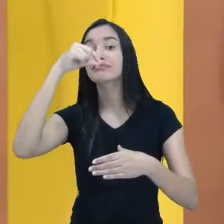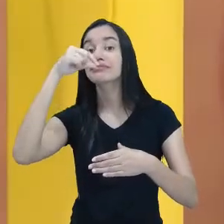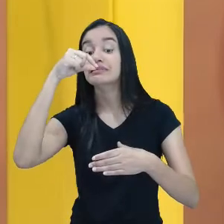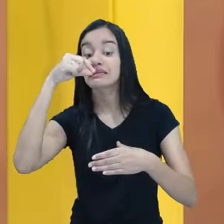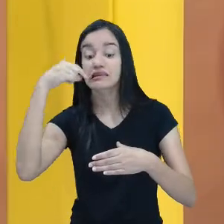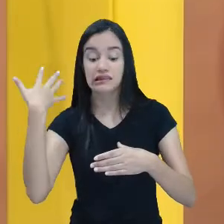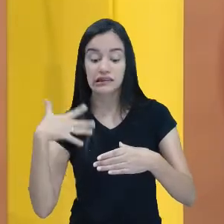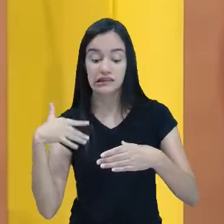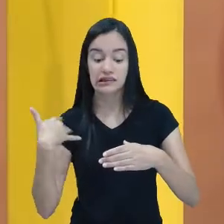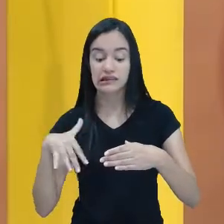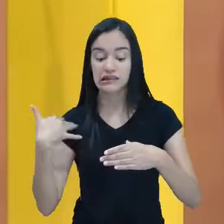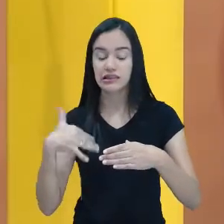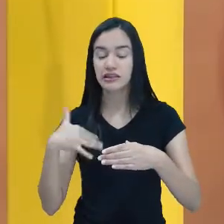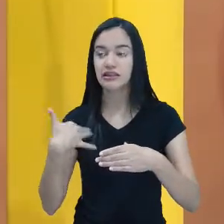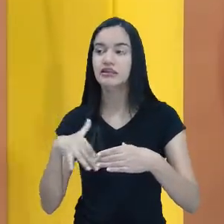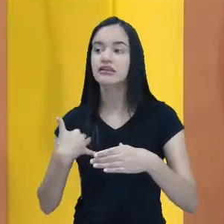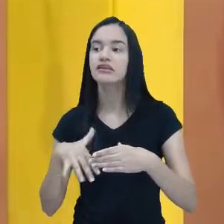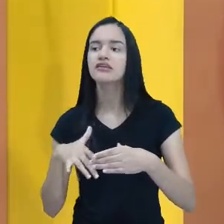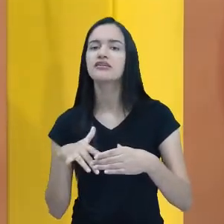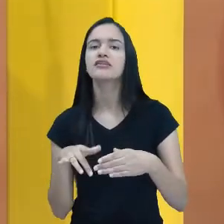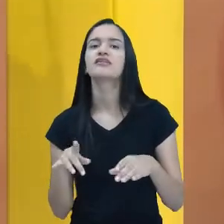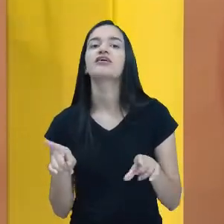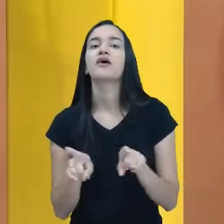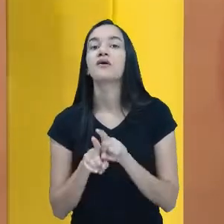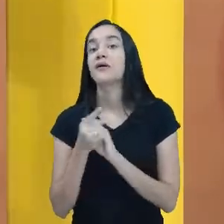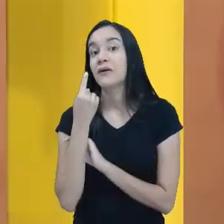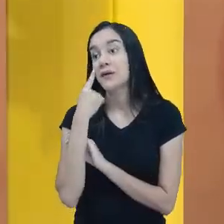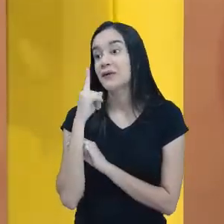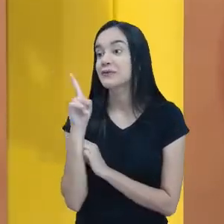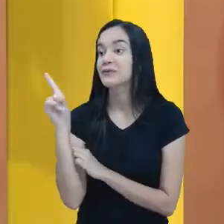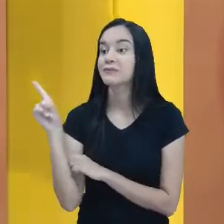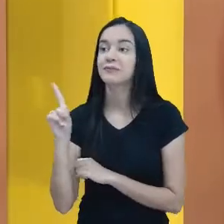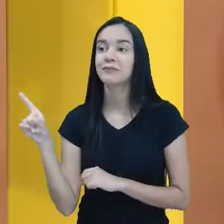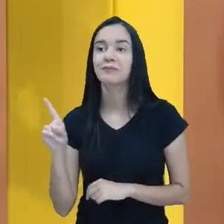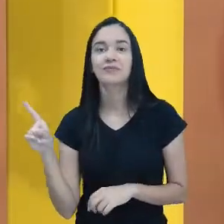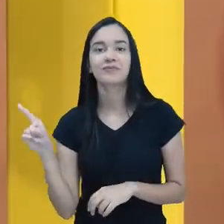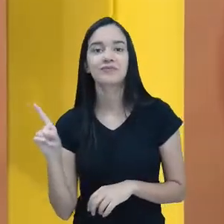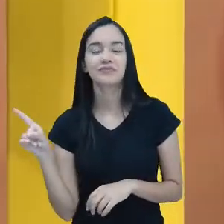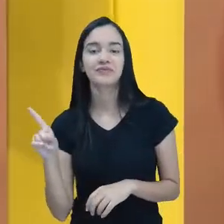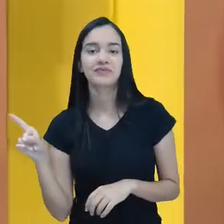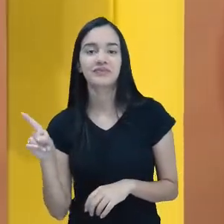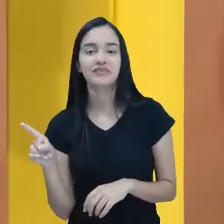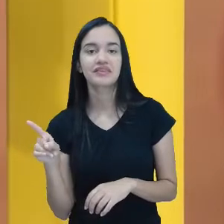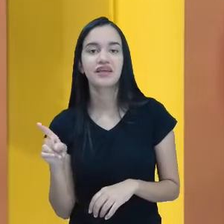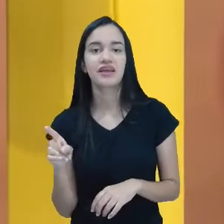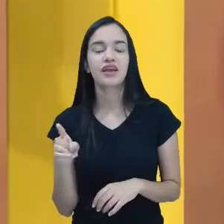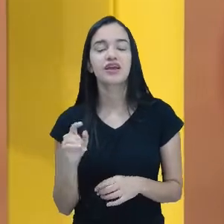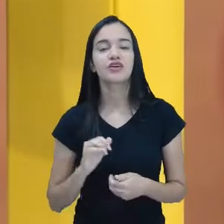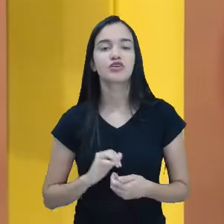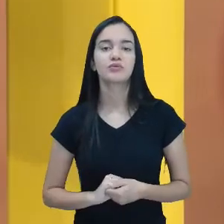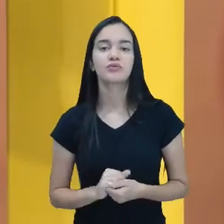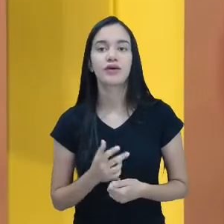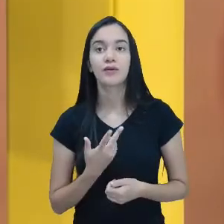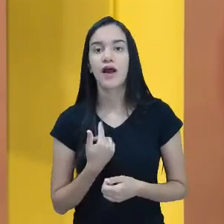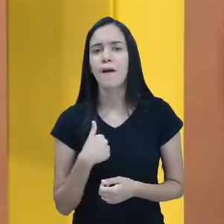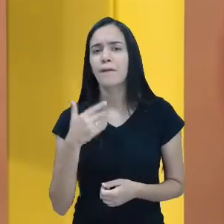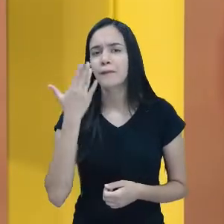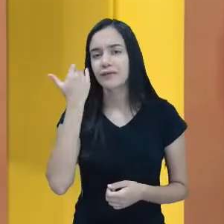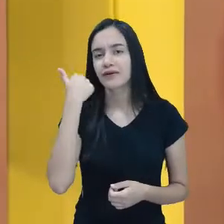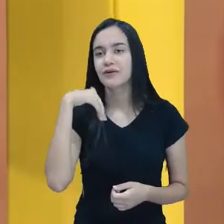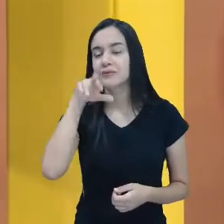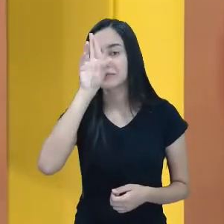Eita. Que também está assim. Olha aqui, ó. E aqui já é outra versão do meio-dia, viu?